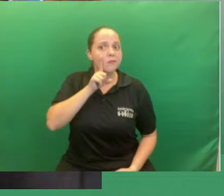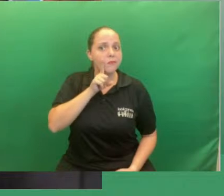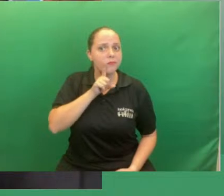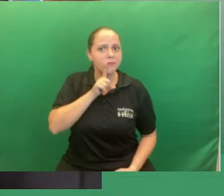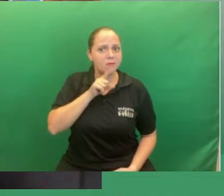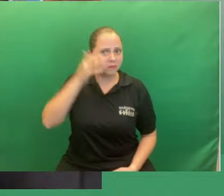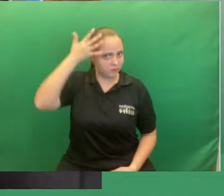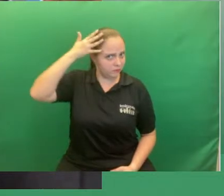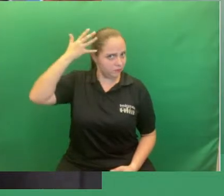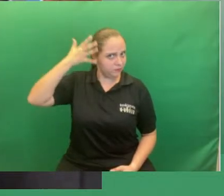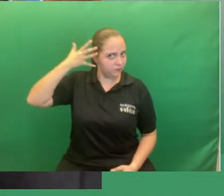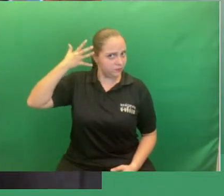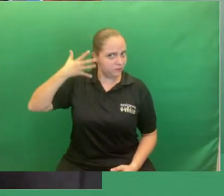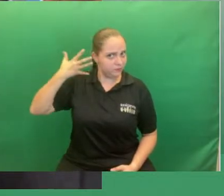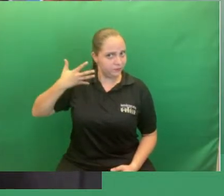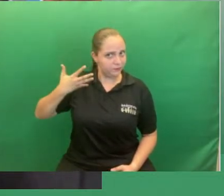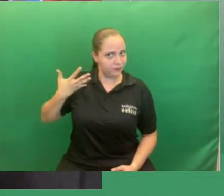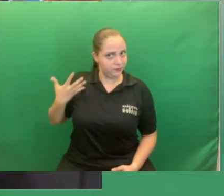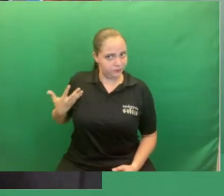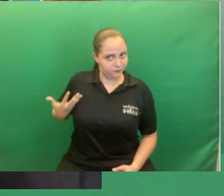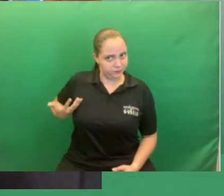longos e cacheados,